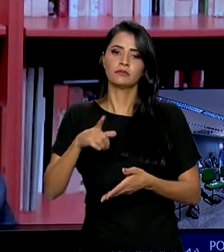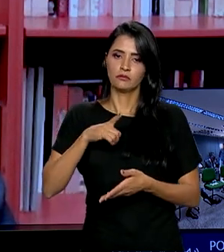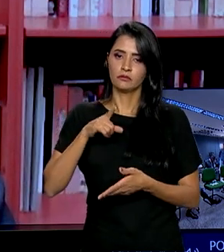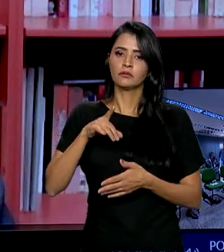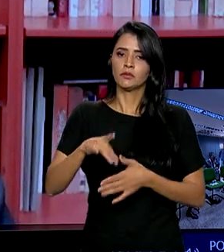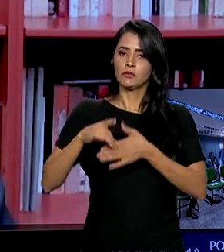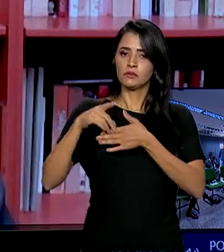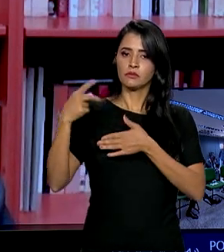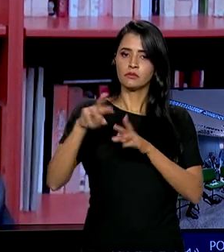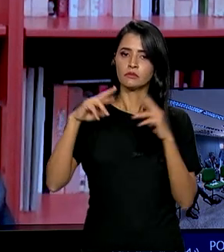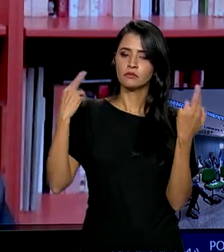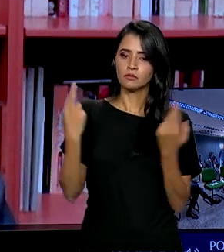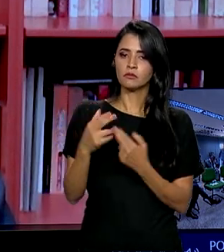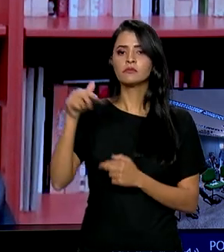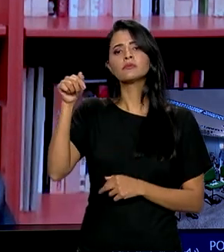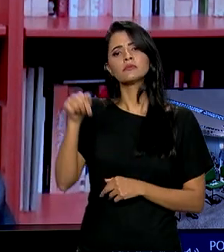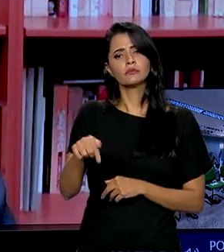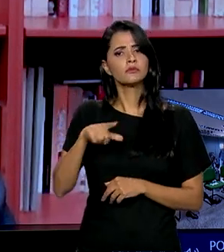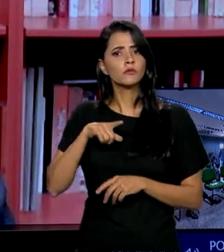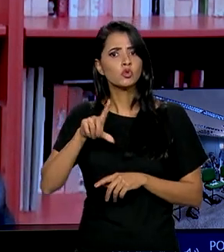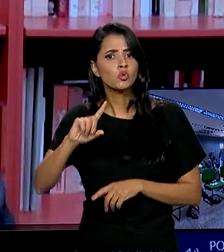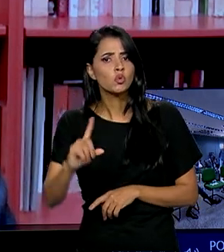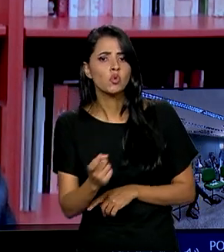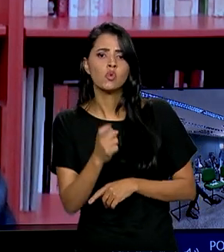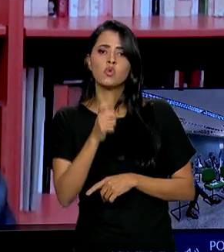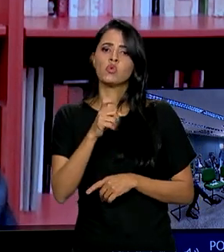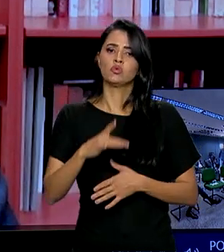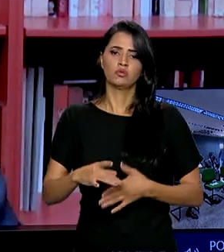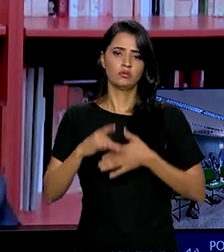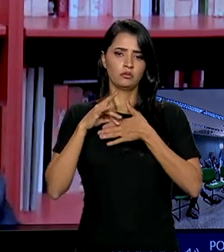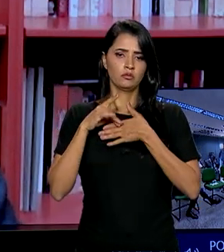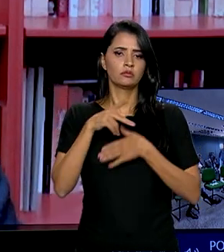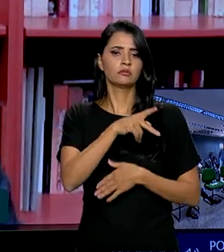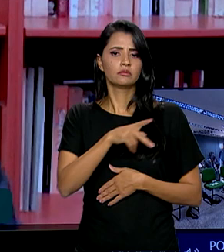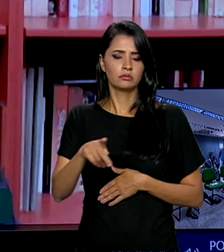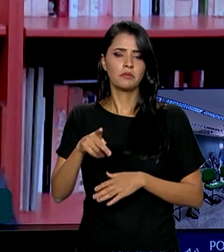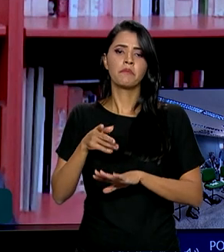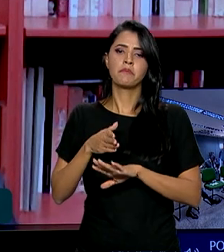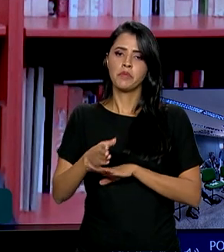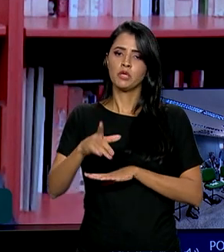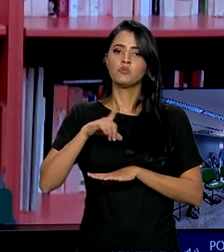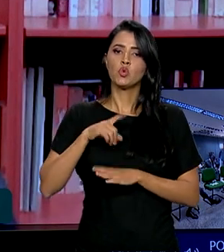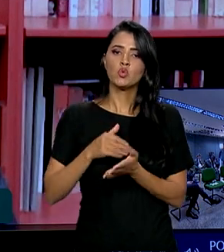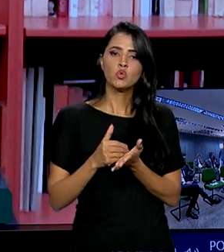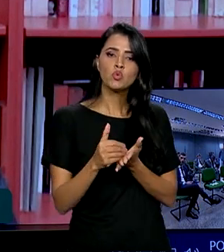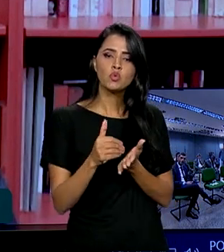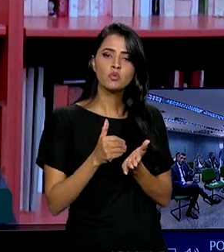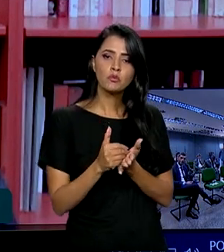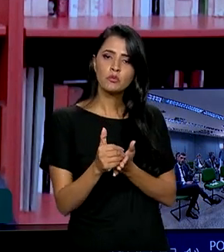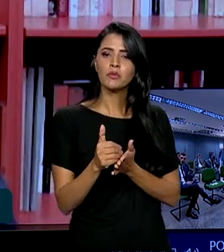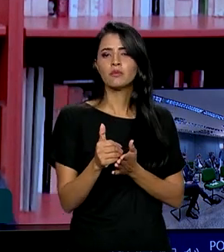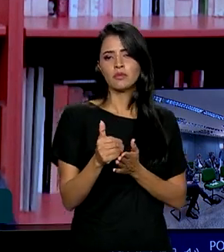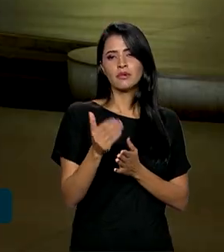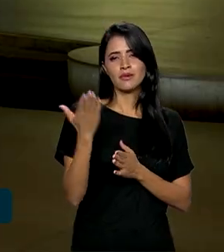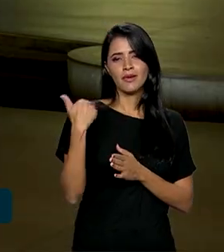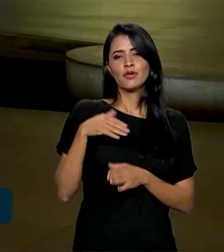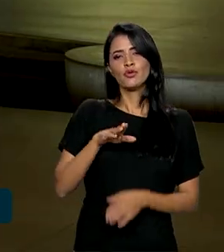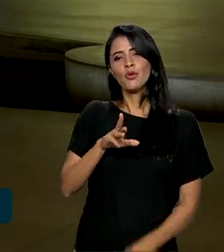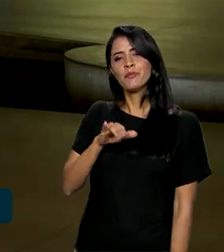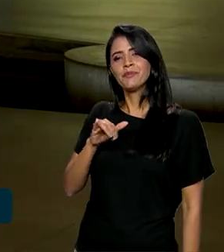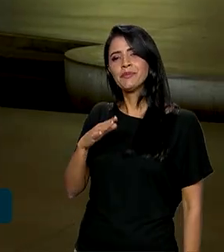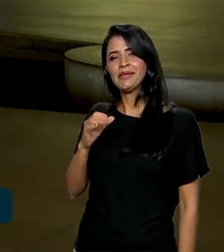aqui em Joanesburgo o único líder que participou do início do BRICS.